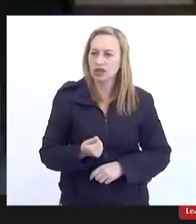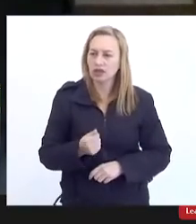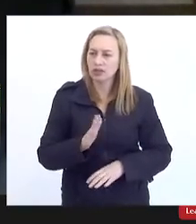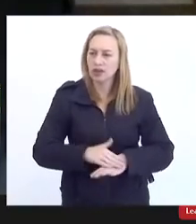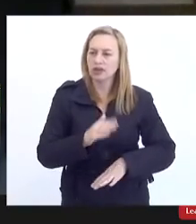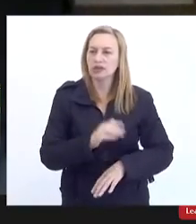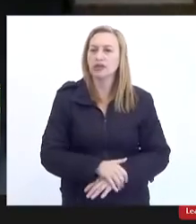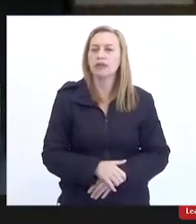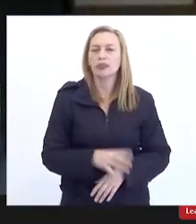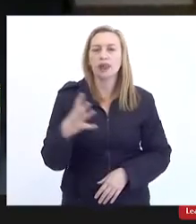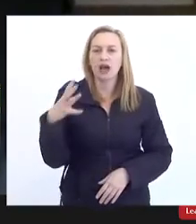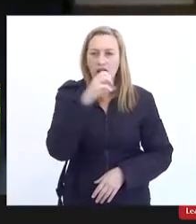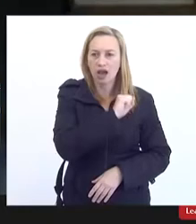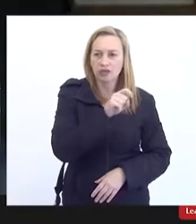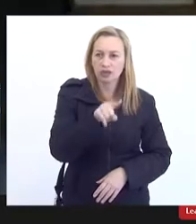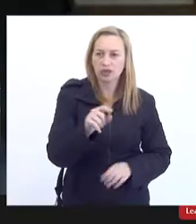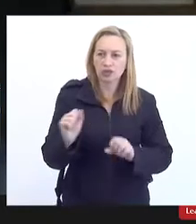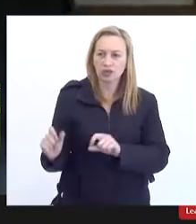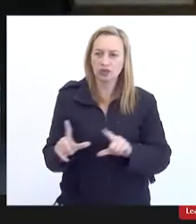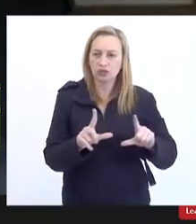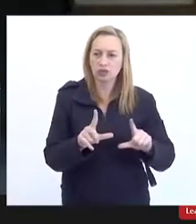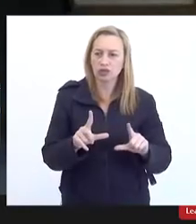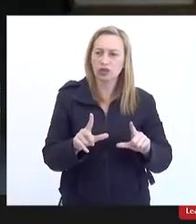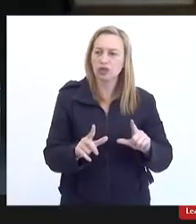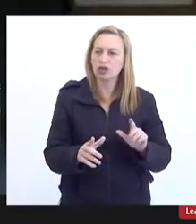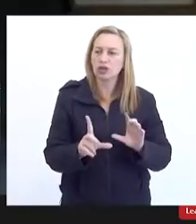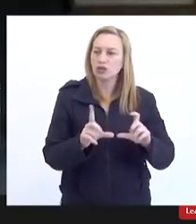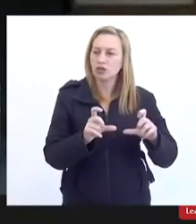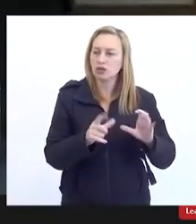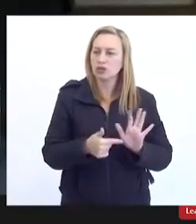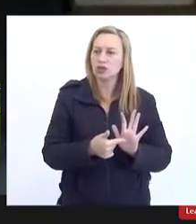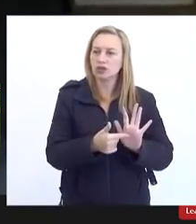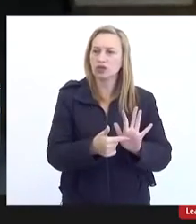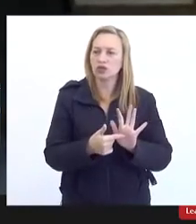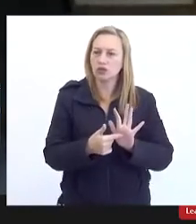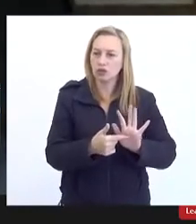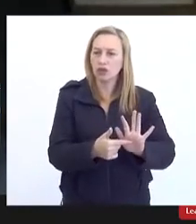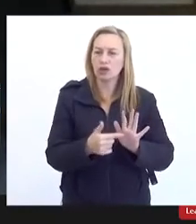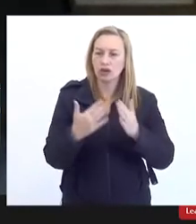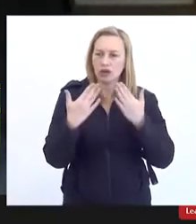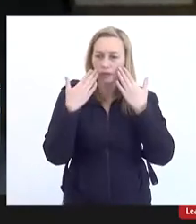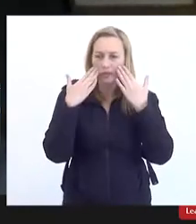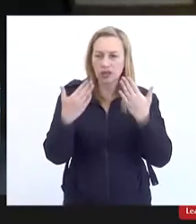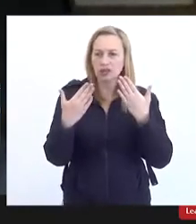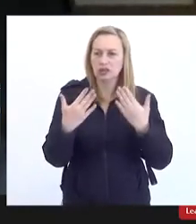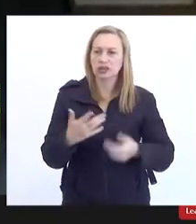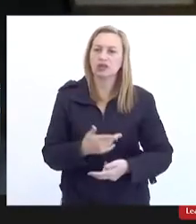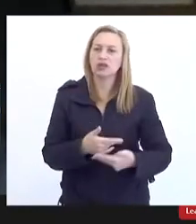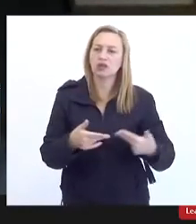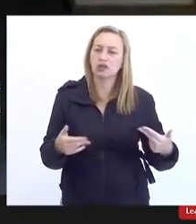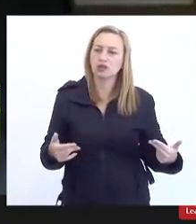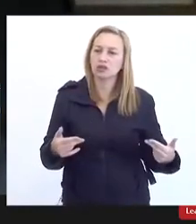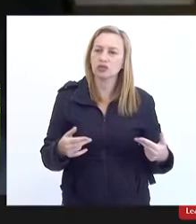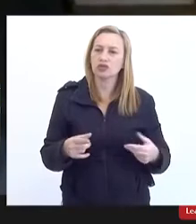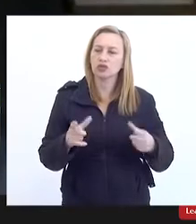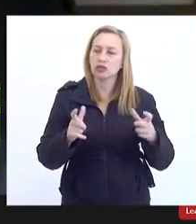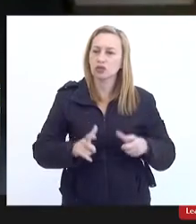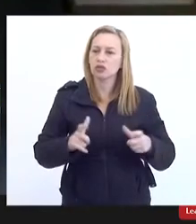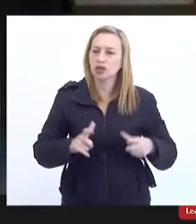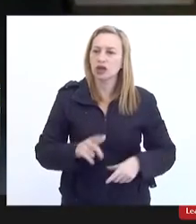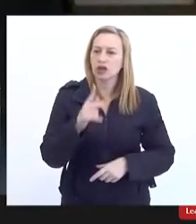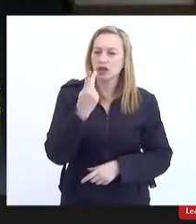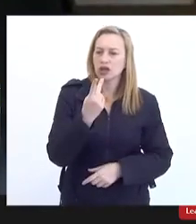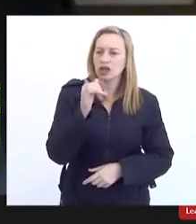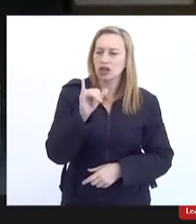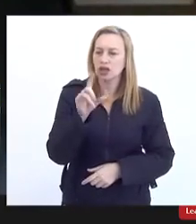Eu gostaria de rapidamente compartilhar algumas imagens enquanto eu vou apresentando alguns aspectos aqui do comitê, ou melhor, da região hidrográfica do